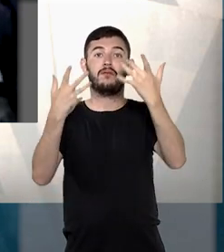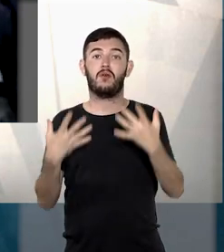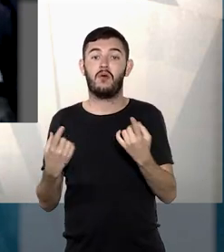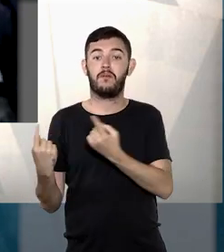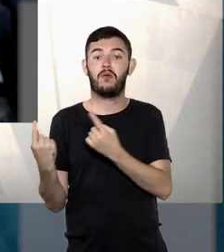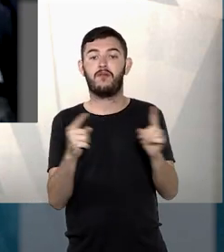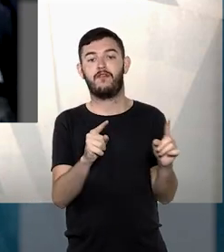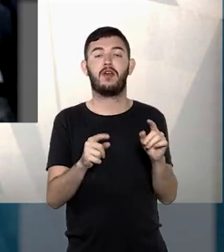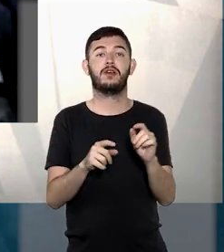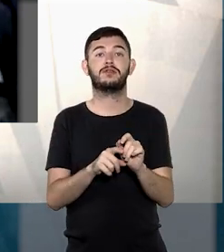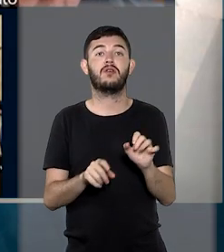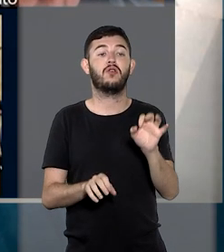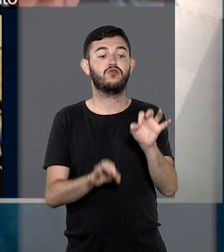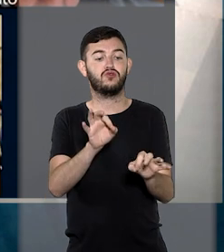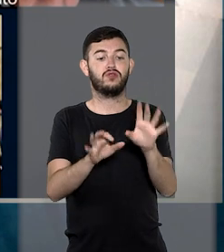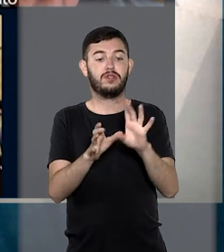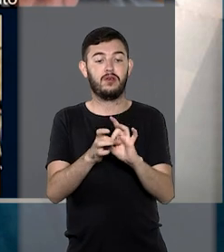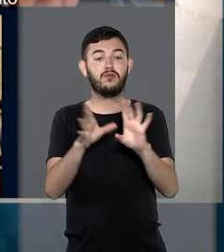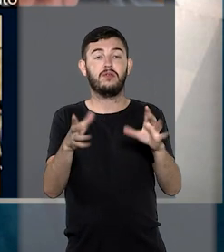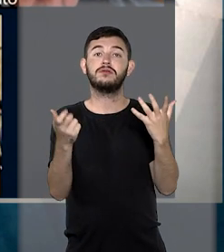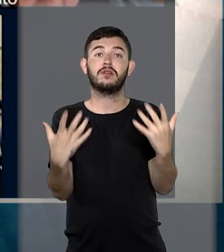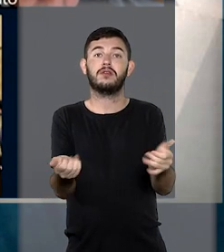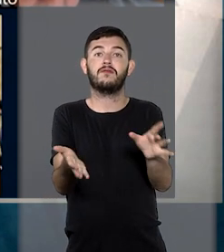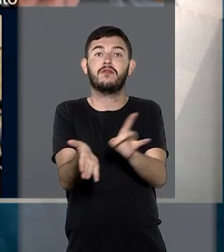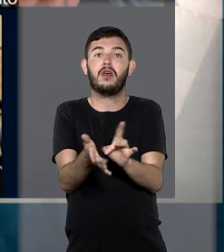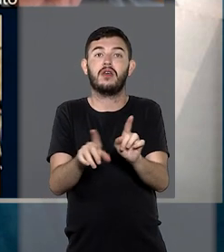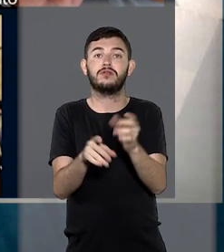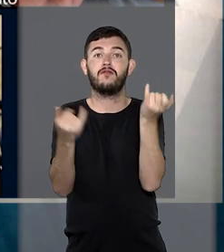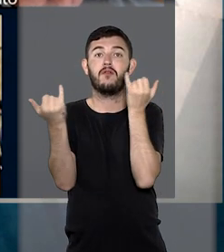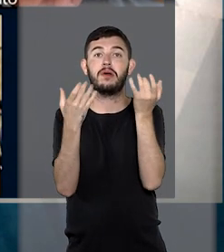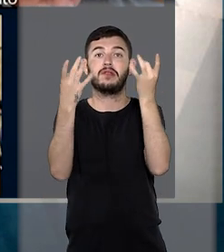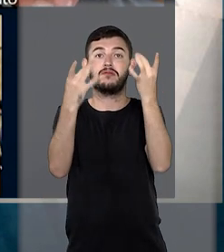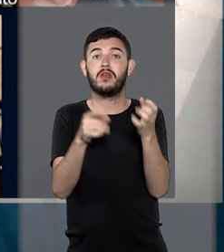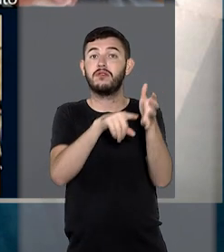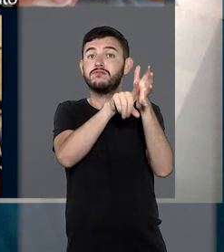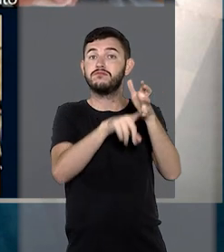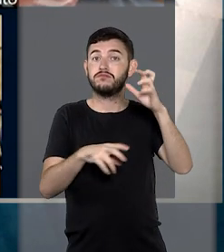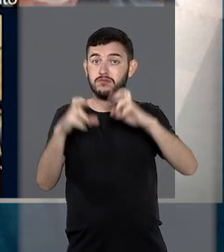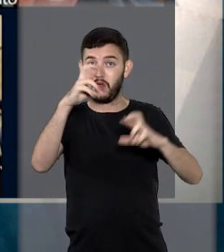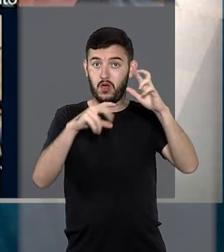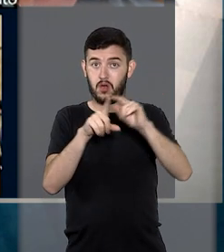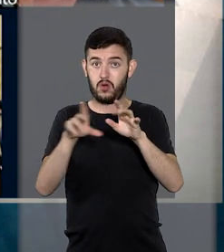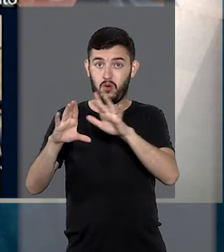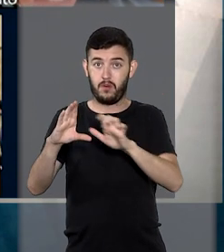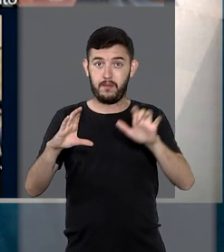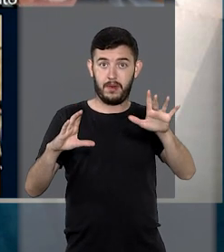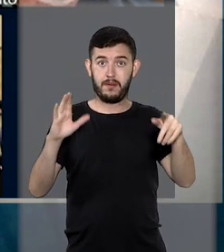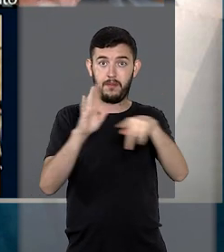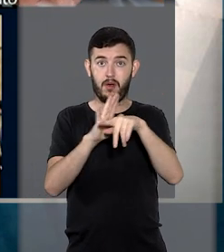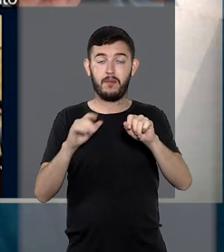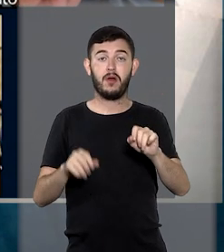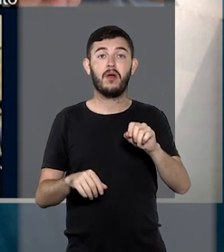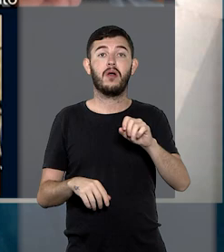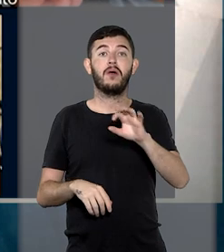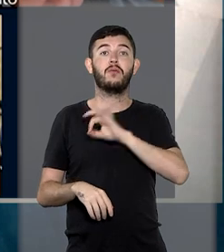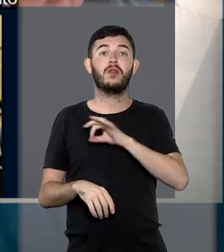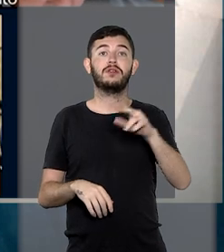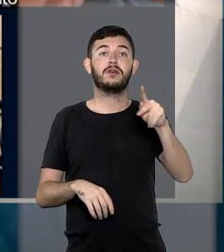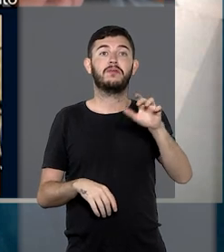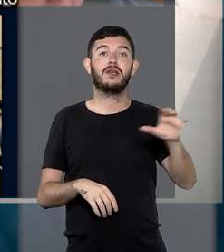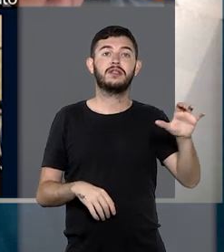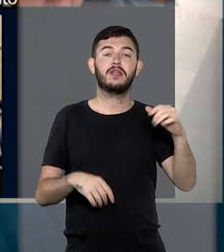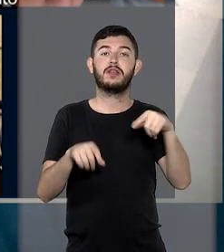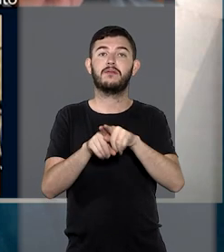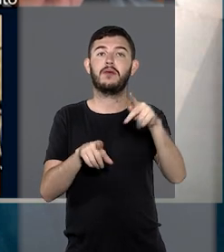mediante e devida provocação, o juízo autorizar que as informações obtidas na investigação sejam compartilhadas pelas Polícias